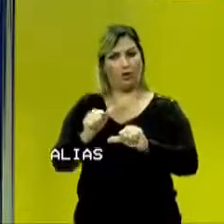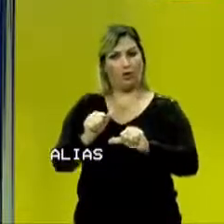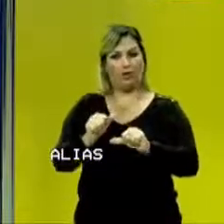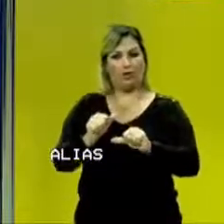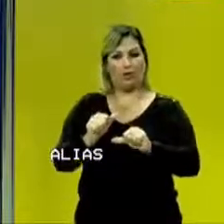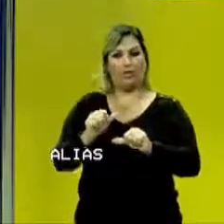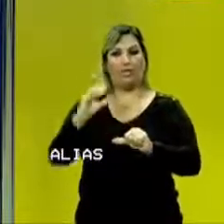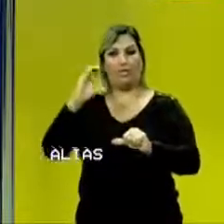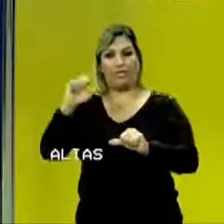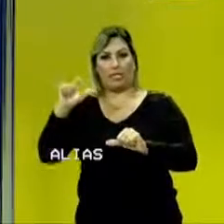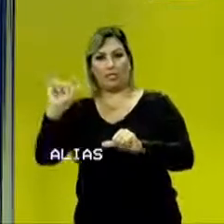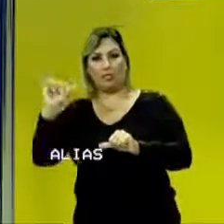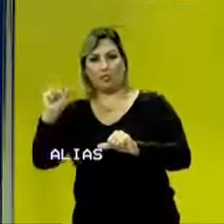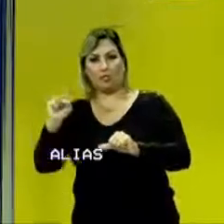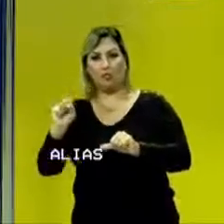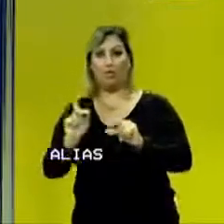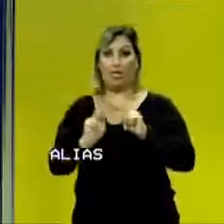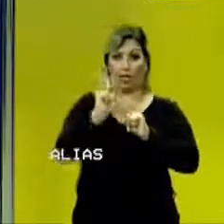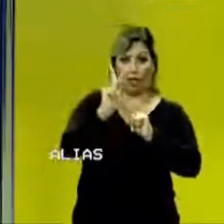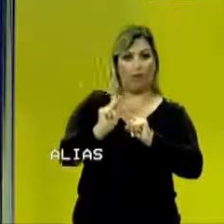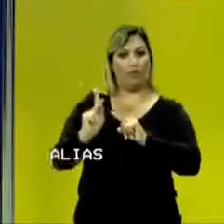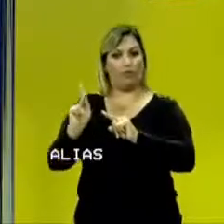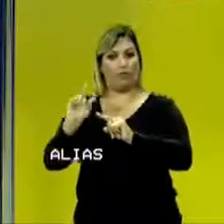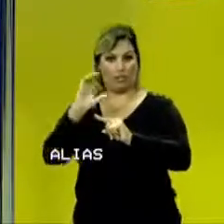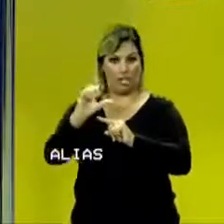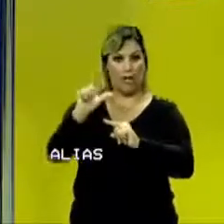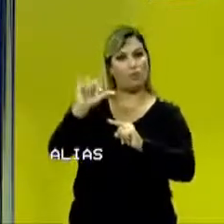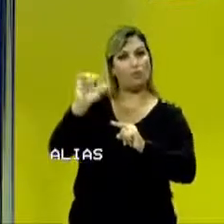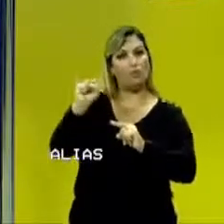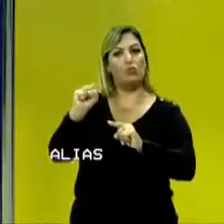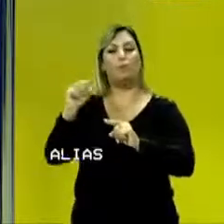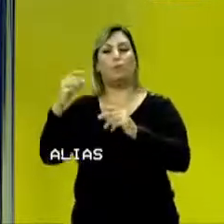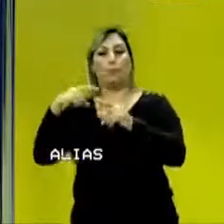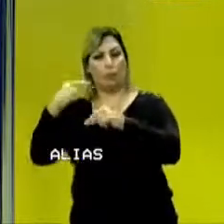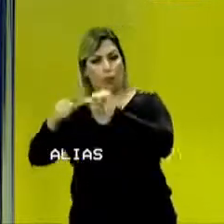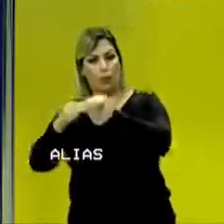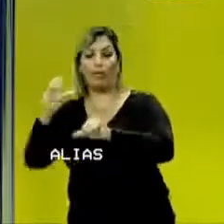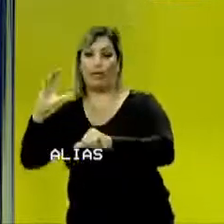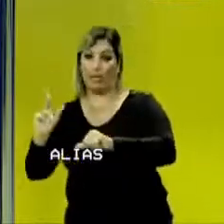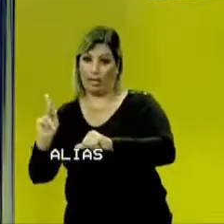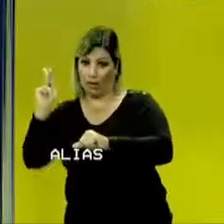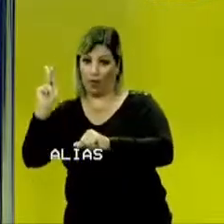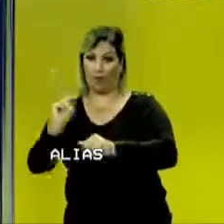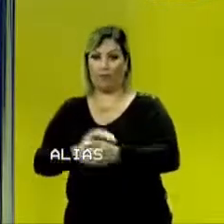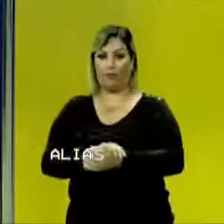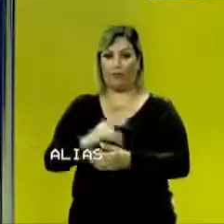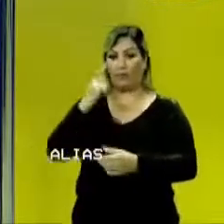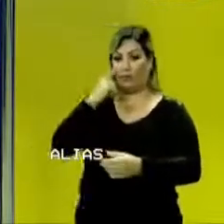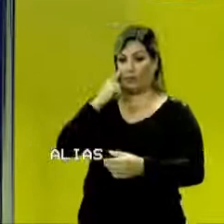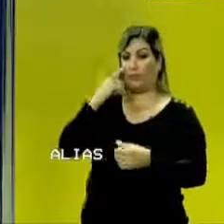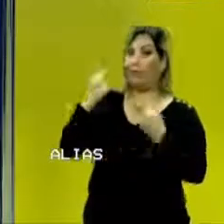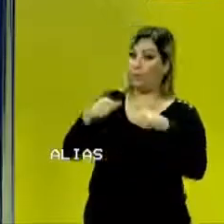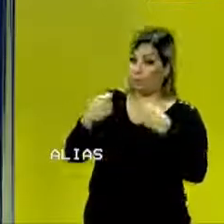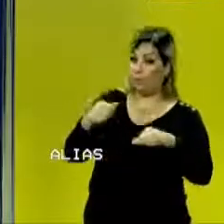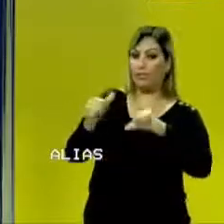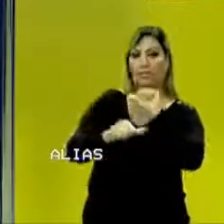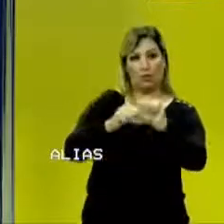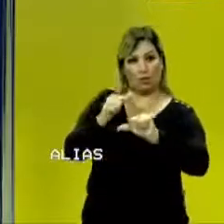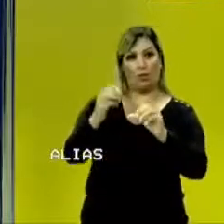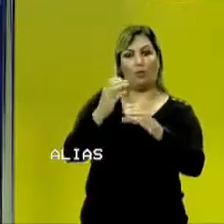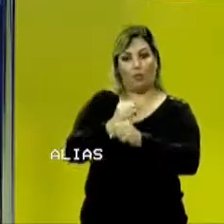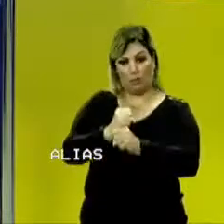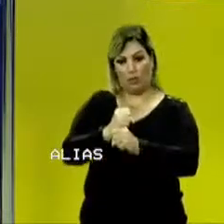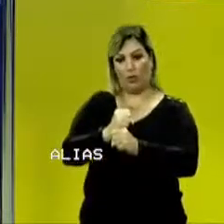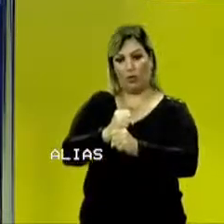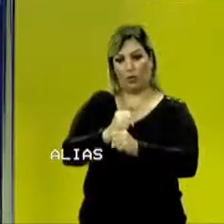Kelvin para Kelvin antes do procedimento, tá? Mesmo que estejam aqui compatíveis graus Celsius, é necessário fazer a